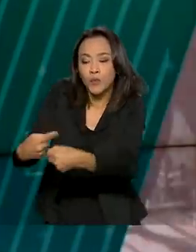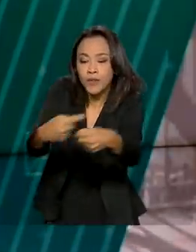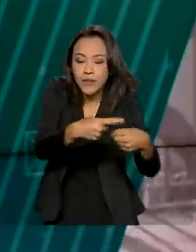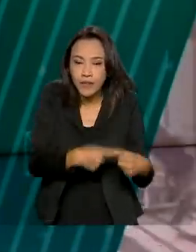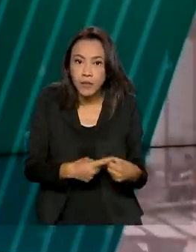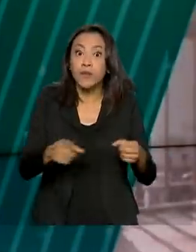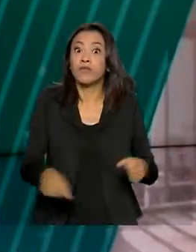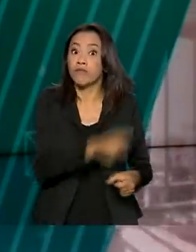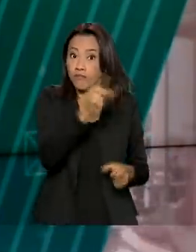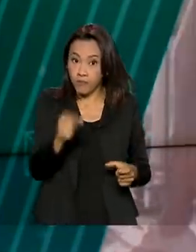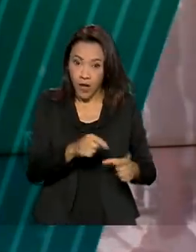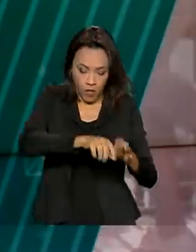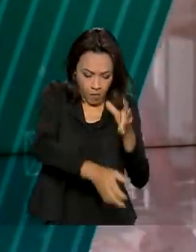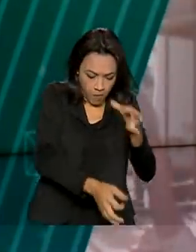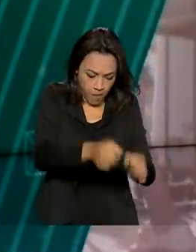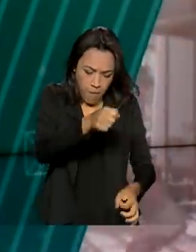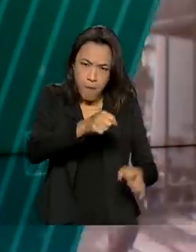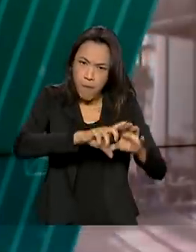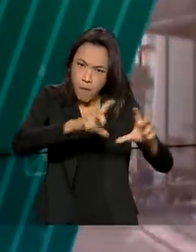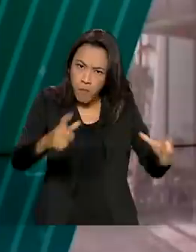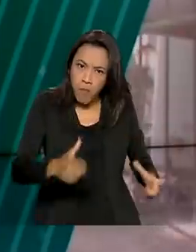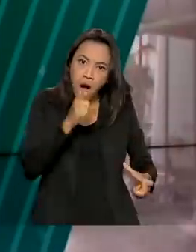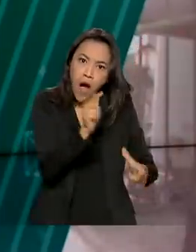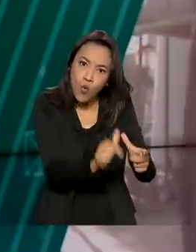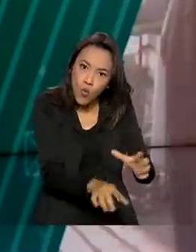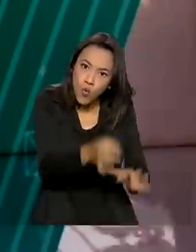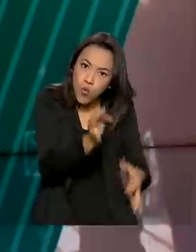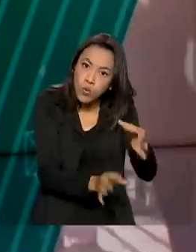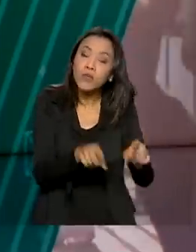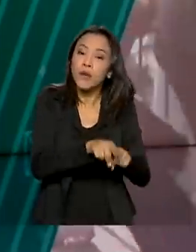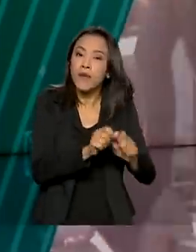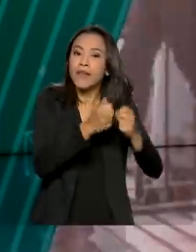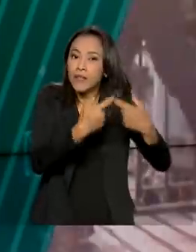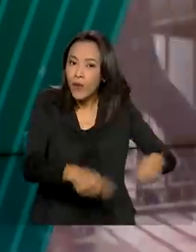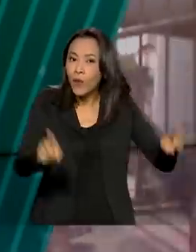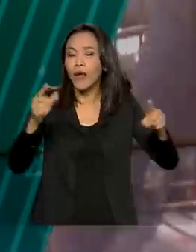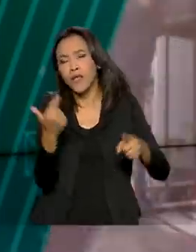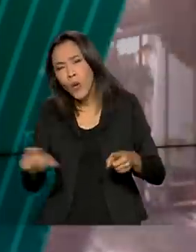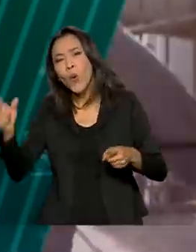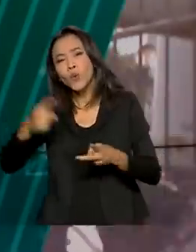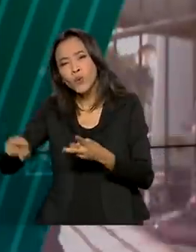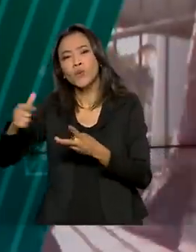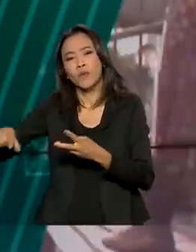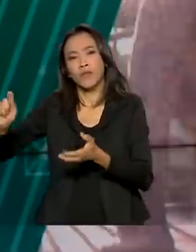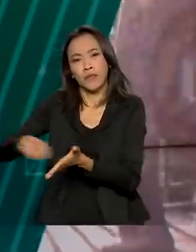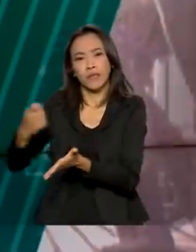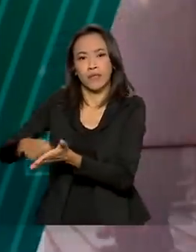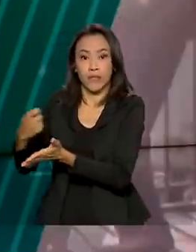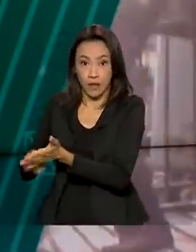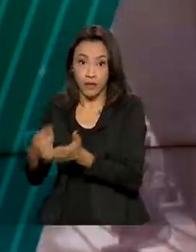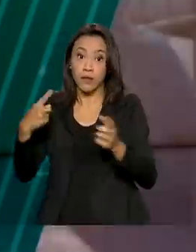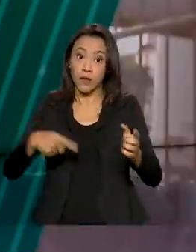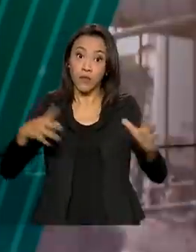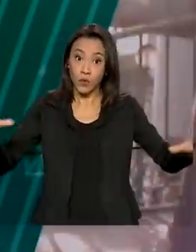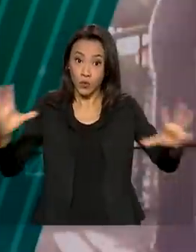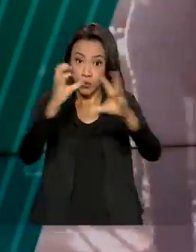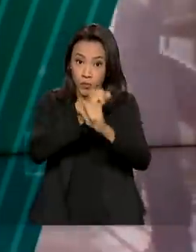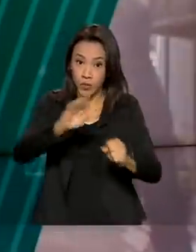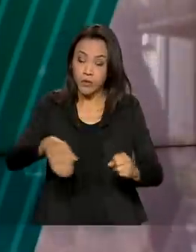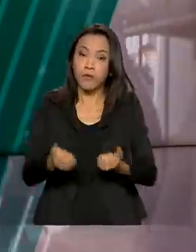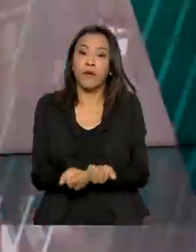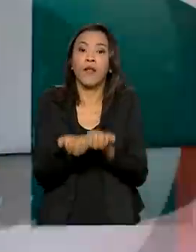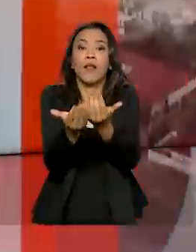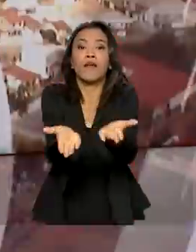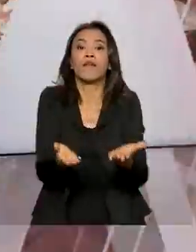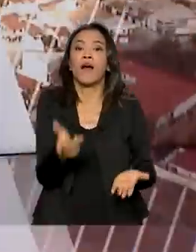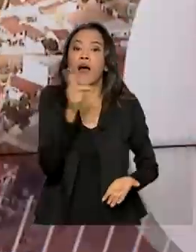Postos também serão inaugurados e ordens de serviço para outras obras serão assinadas. No total, as medidas devem levar a água para mais de